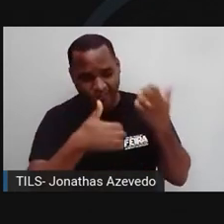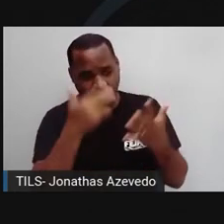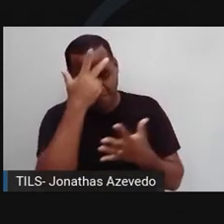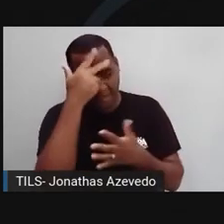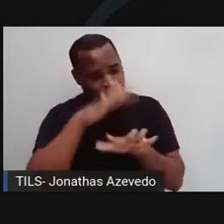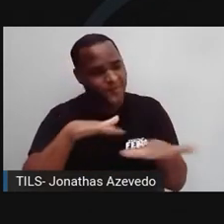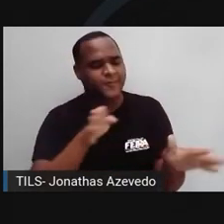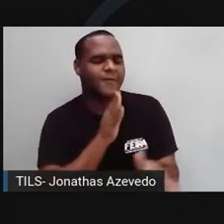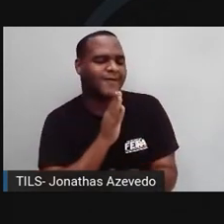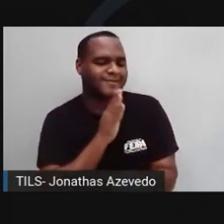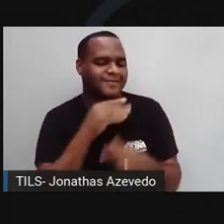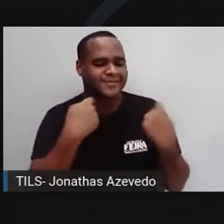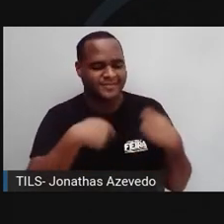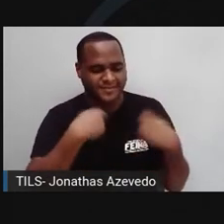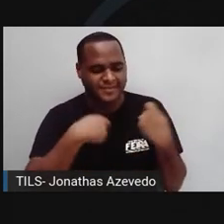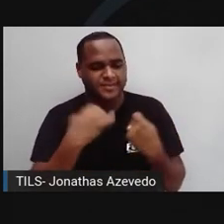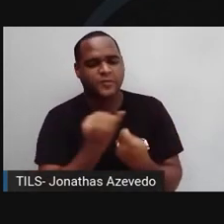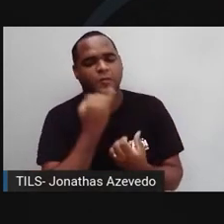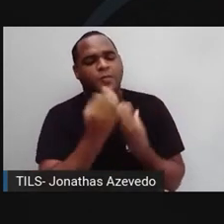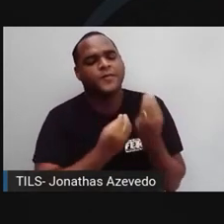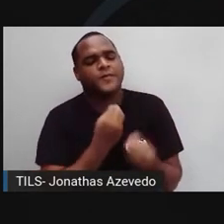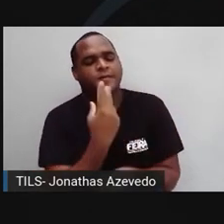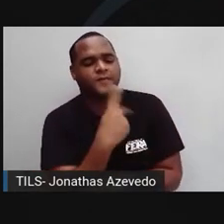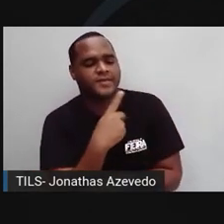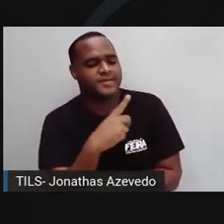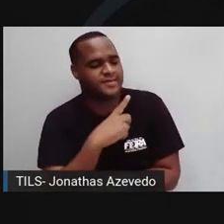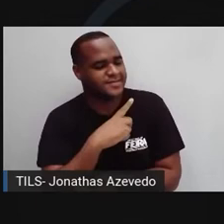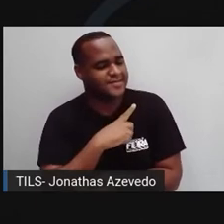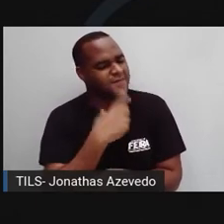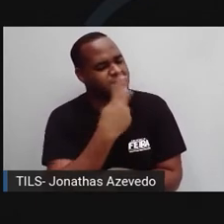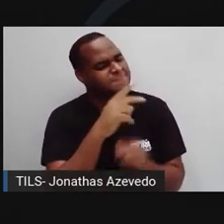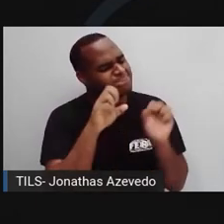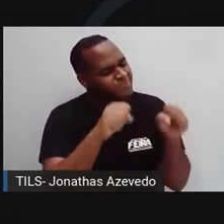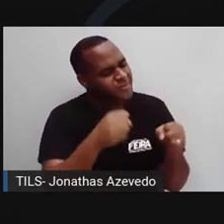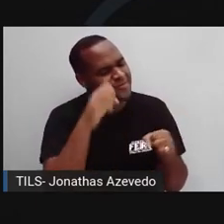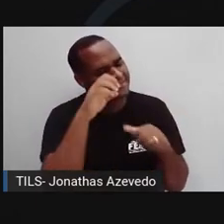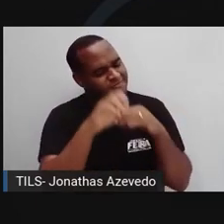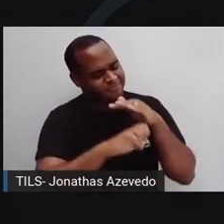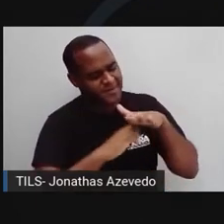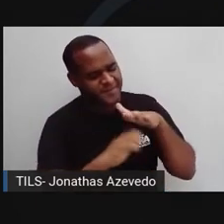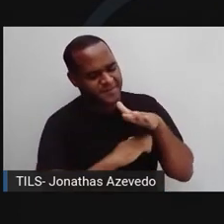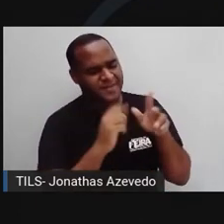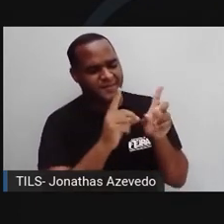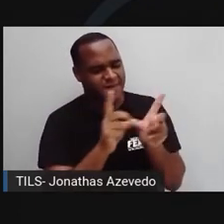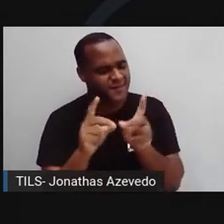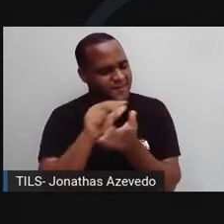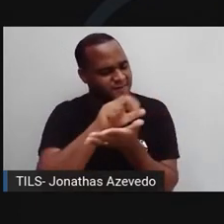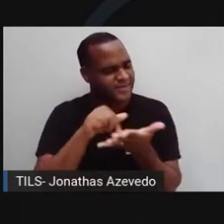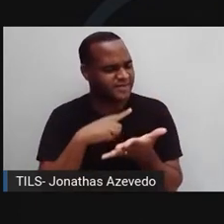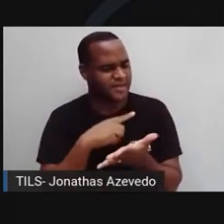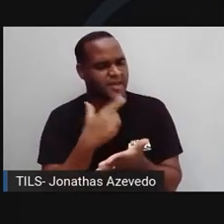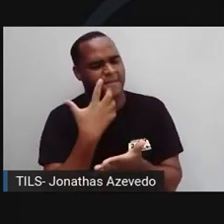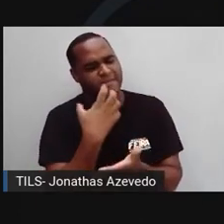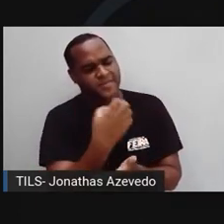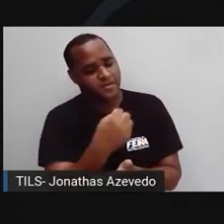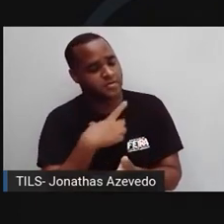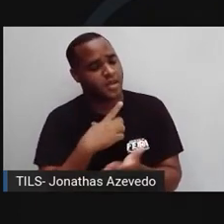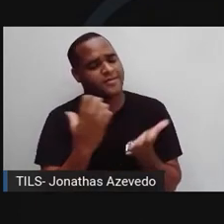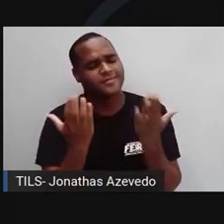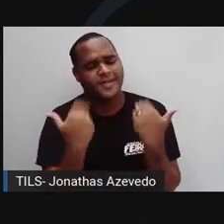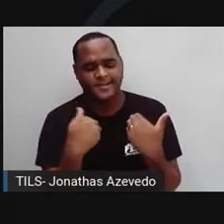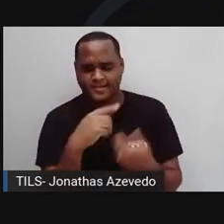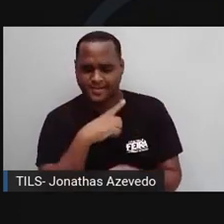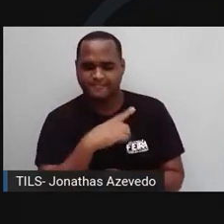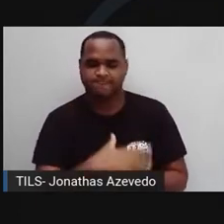pudesse conhecer esse espírito empreendedor que, querendo ou não, a gente não adquire, né? Ele está na nossa